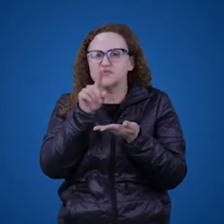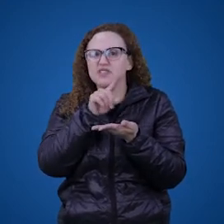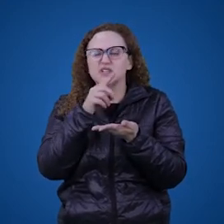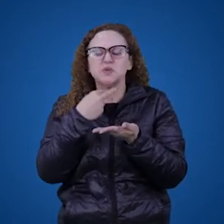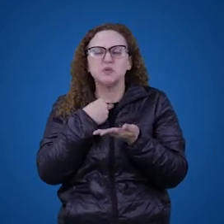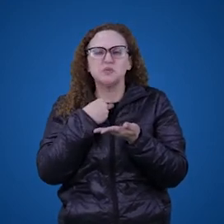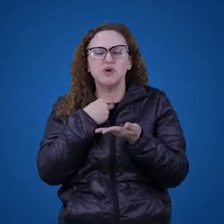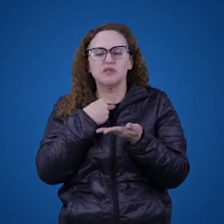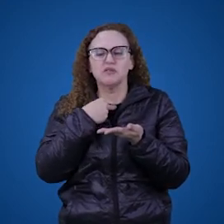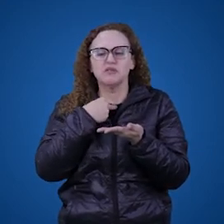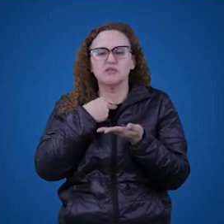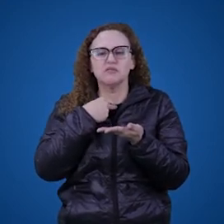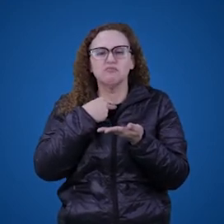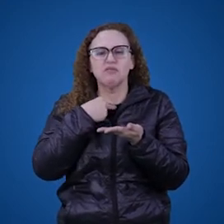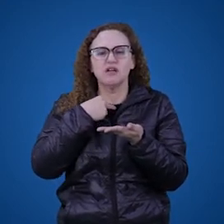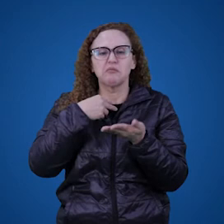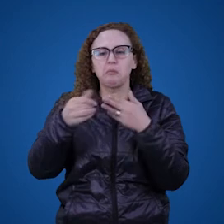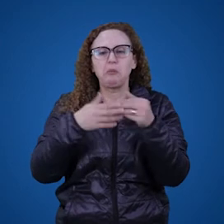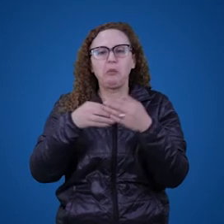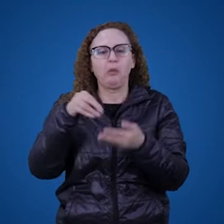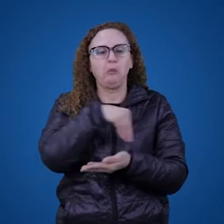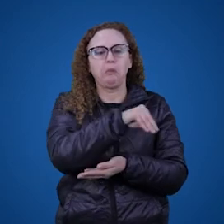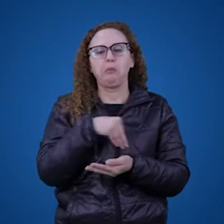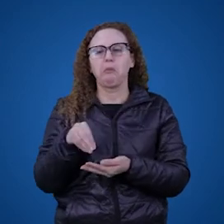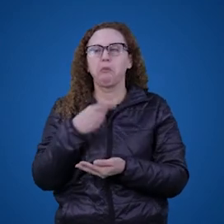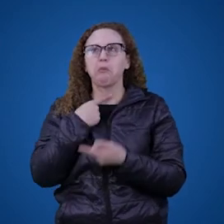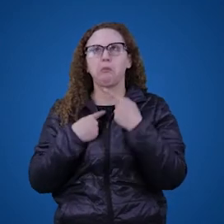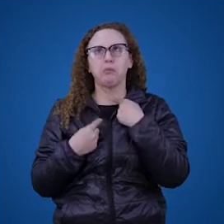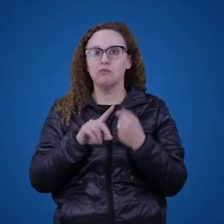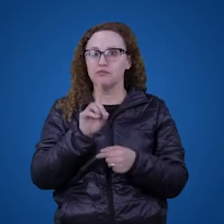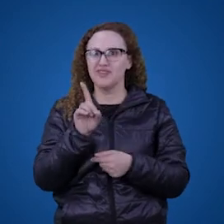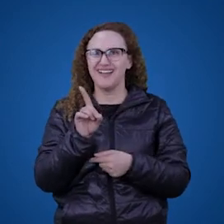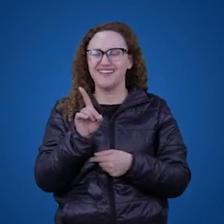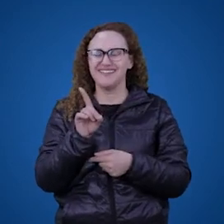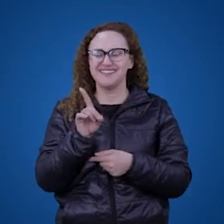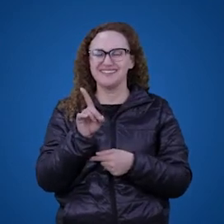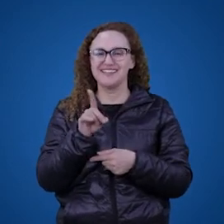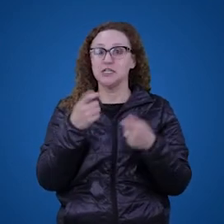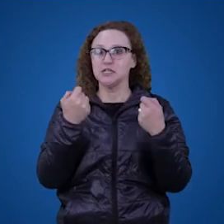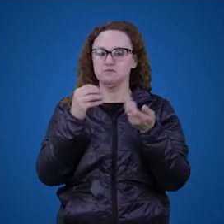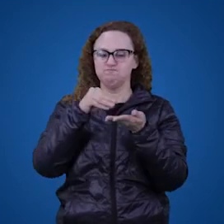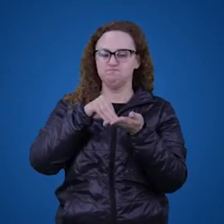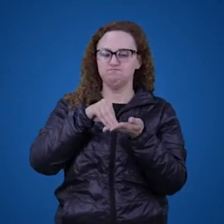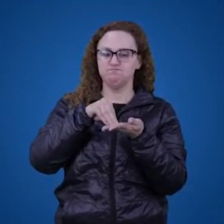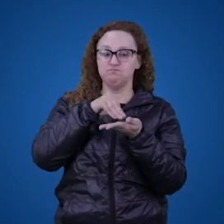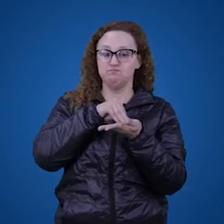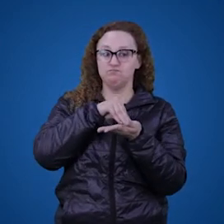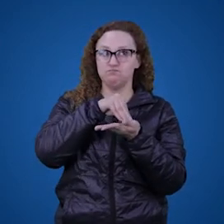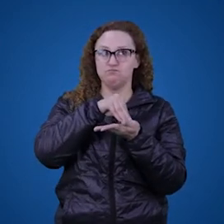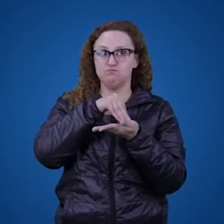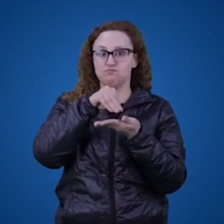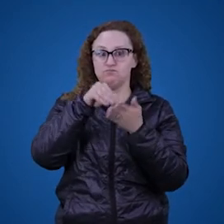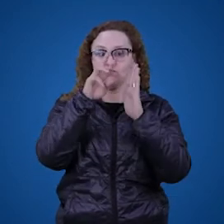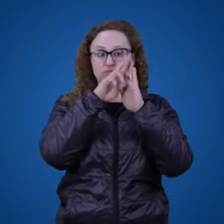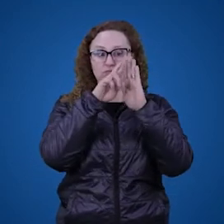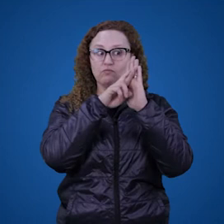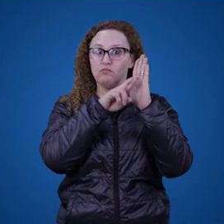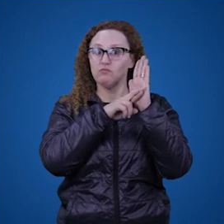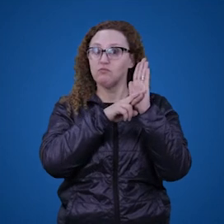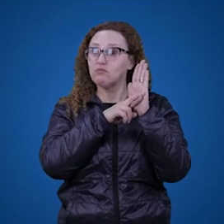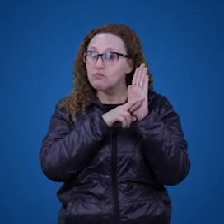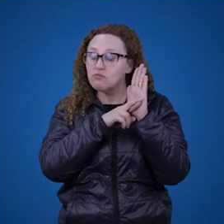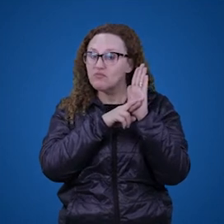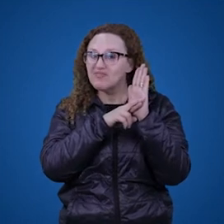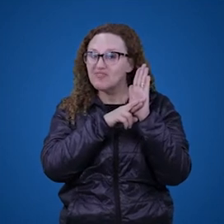não posso mexer as peças para qualquer direção conforme a minha vontade. Eu tenho que mexer essas peças seguindo regras e, é claro,